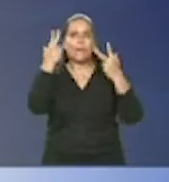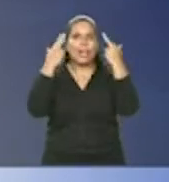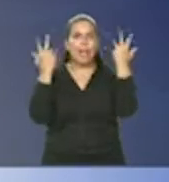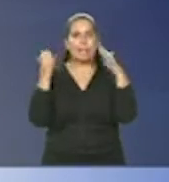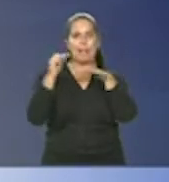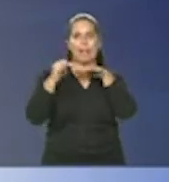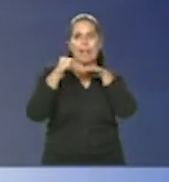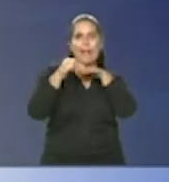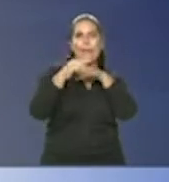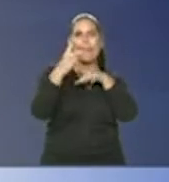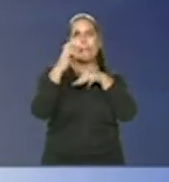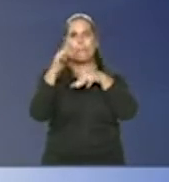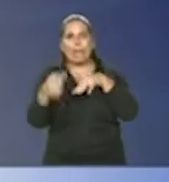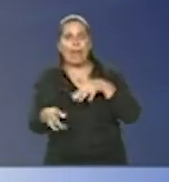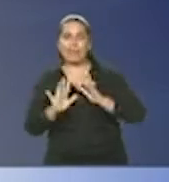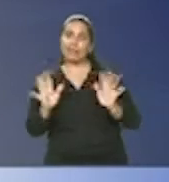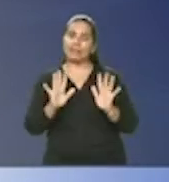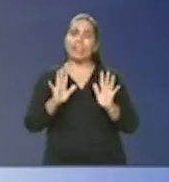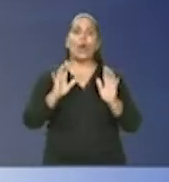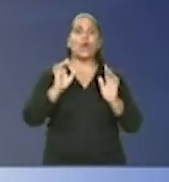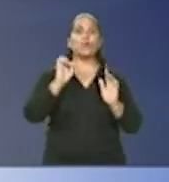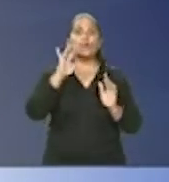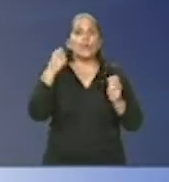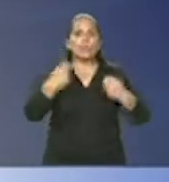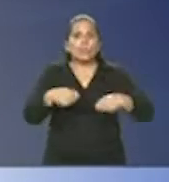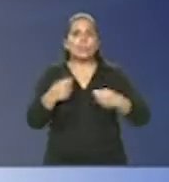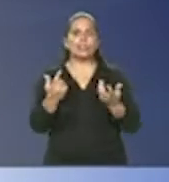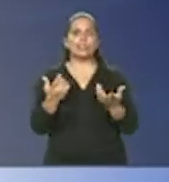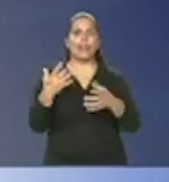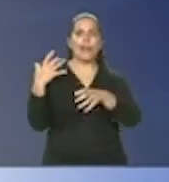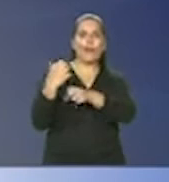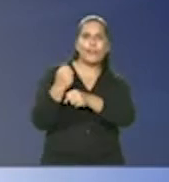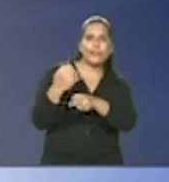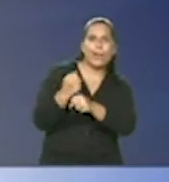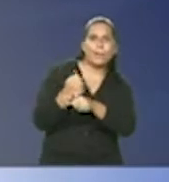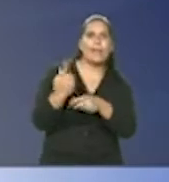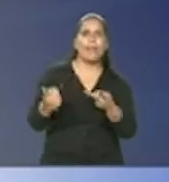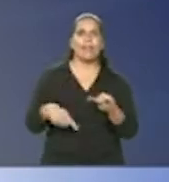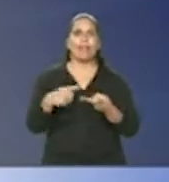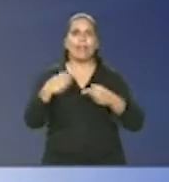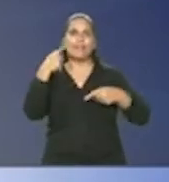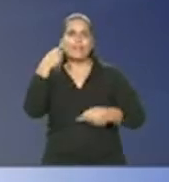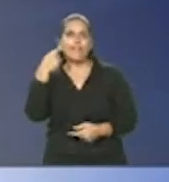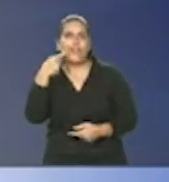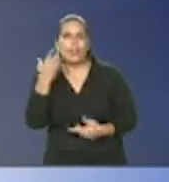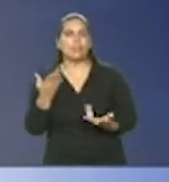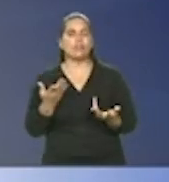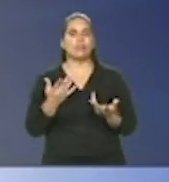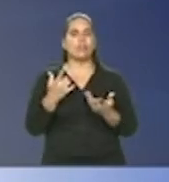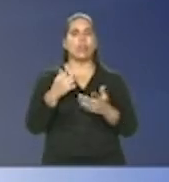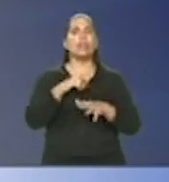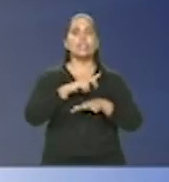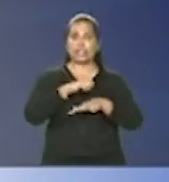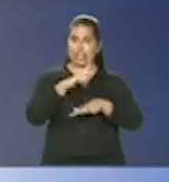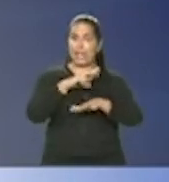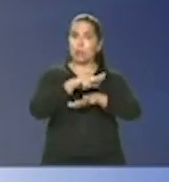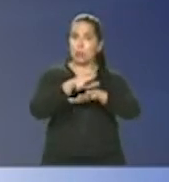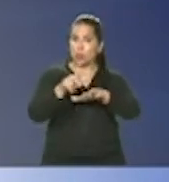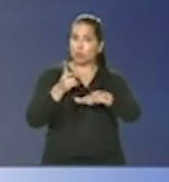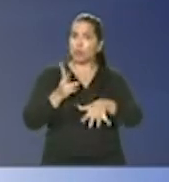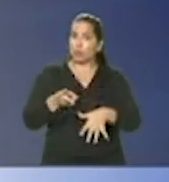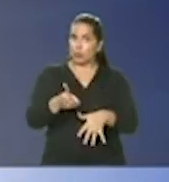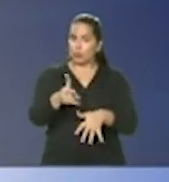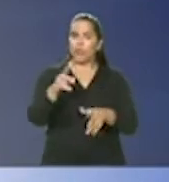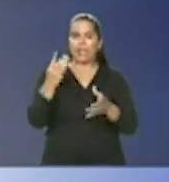unha, fazer pé, serviços tipo contabilidade, a parte de advocacia, etc. Muitos desses serviços já fazem home office,